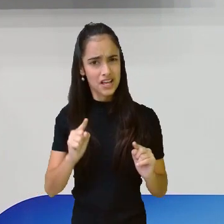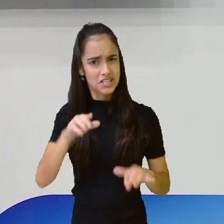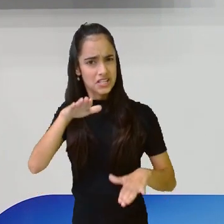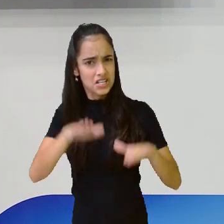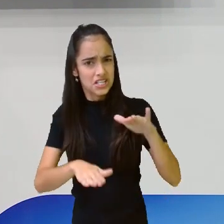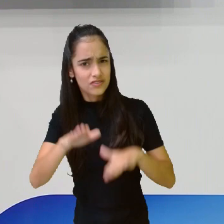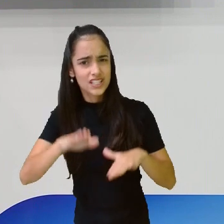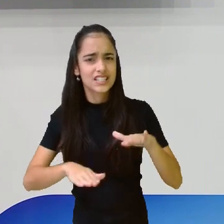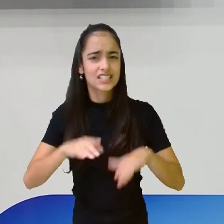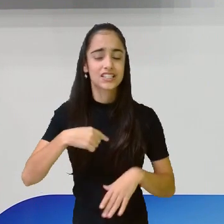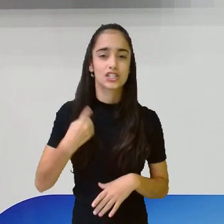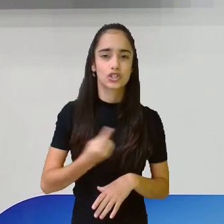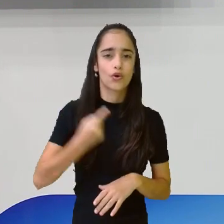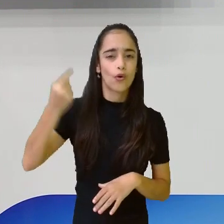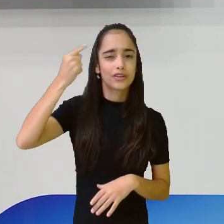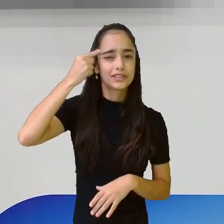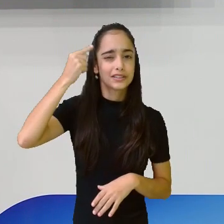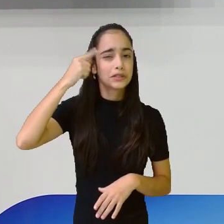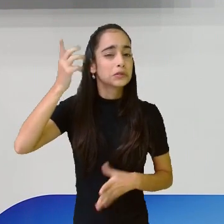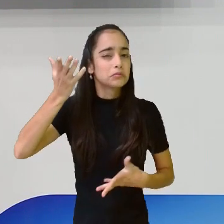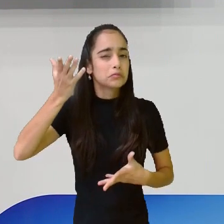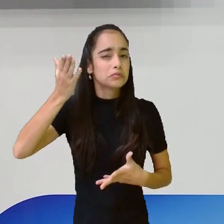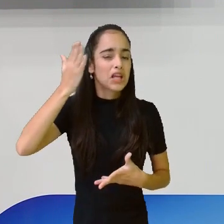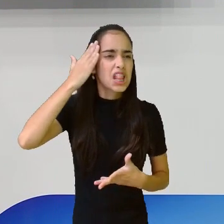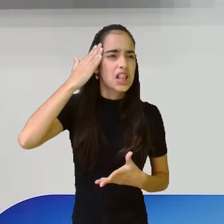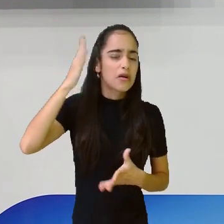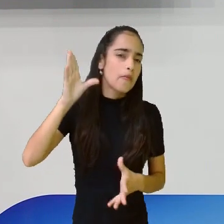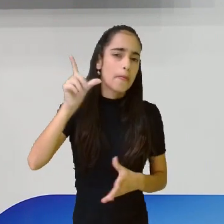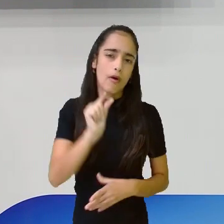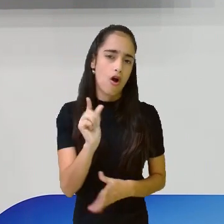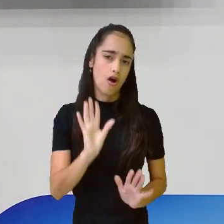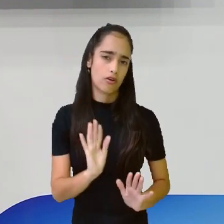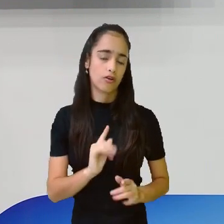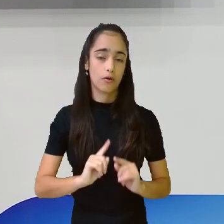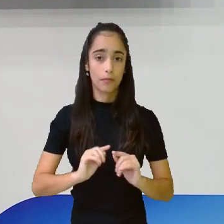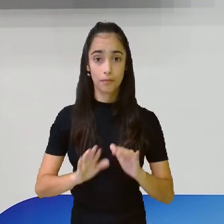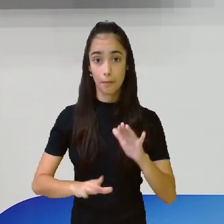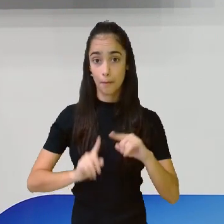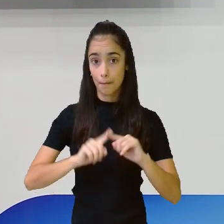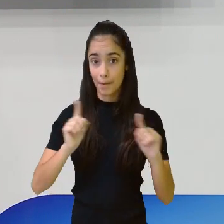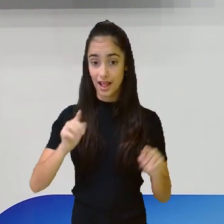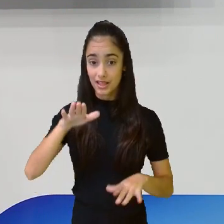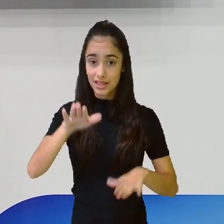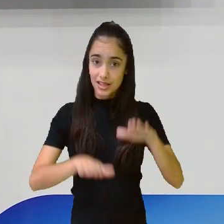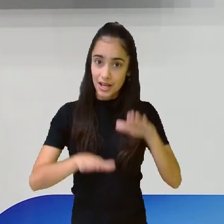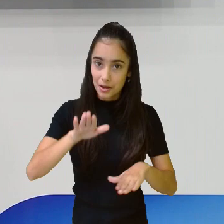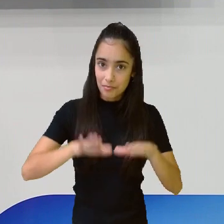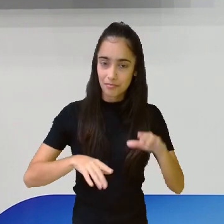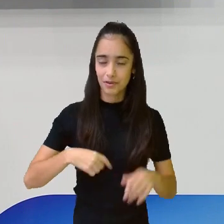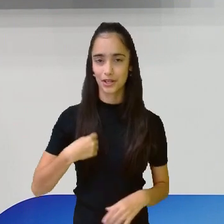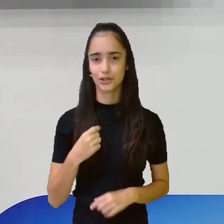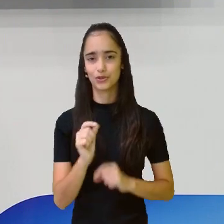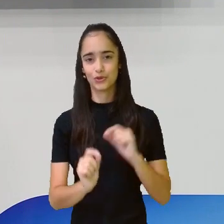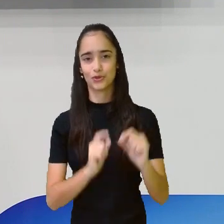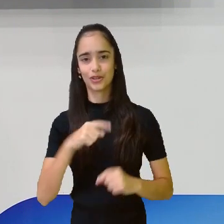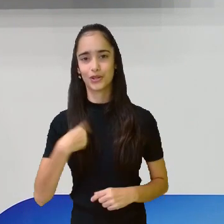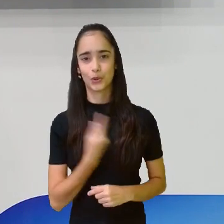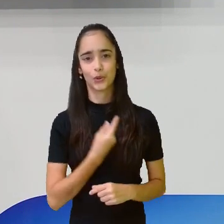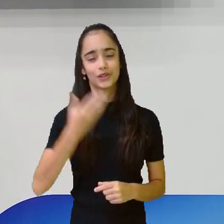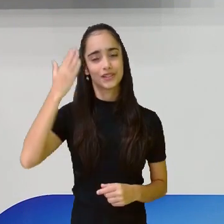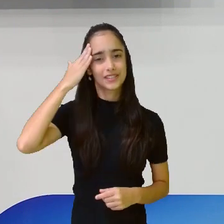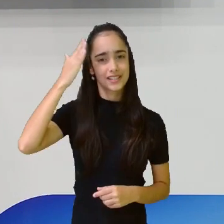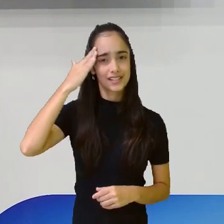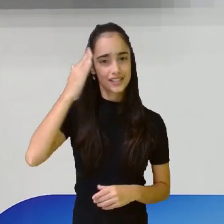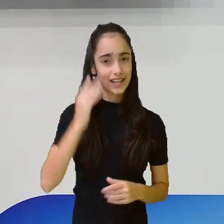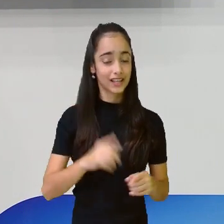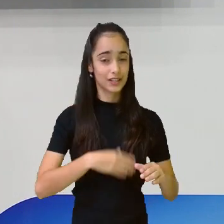Vai da interpretação que fazemos da fábula, da história, e como se deu